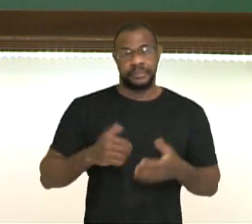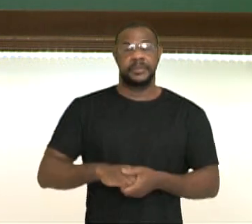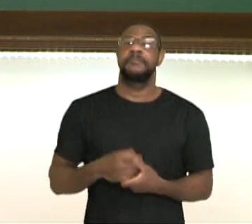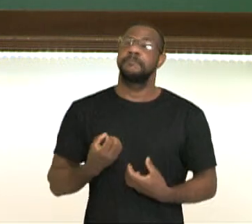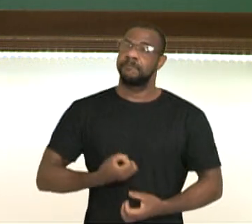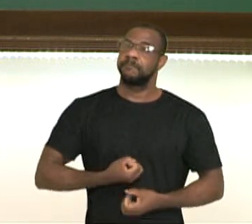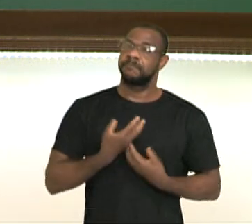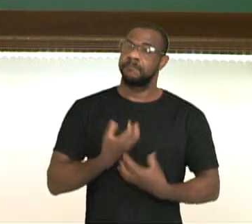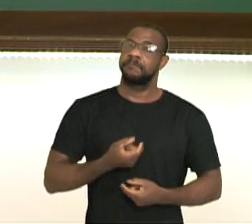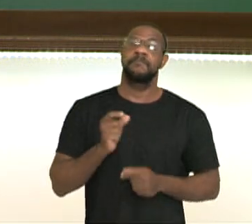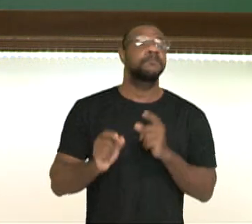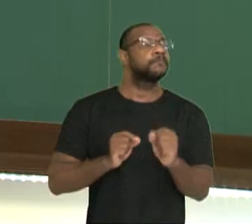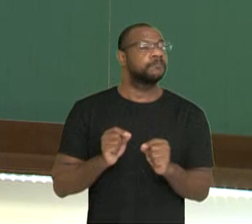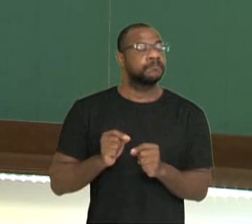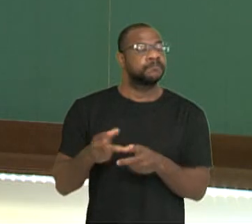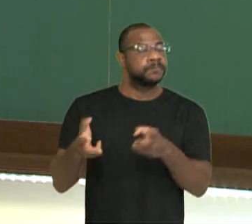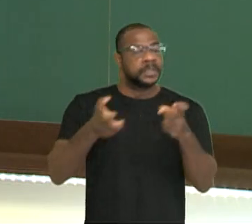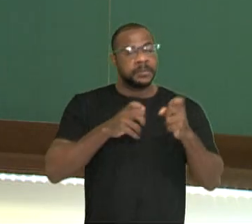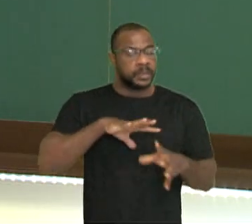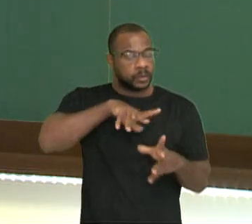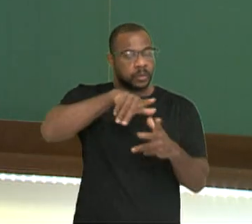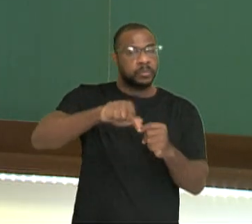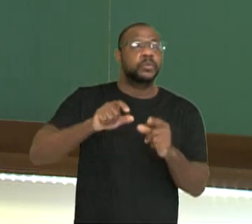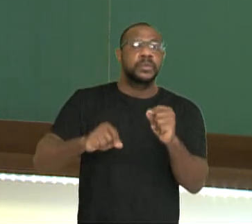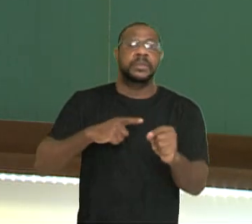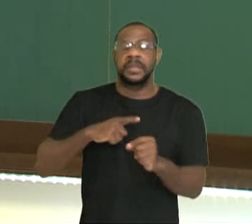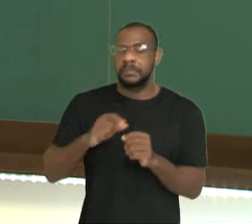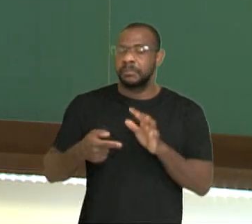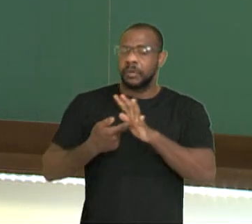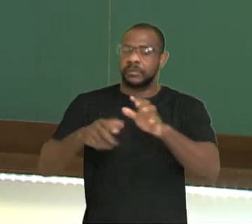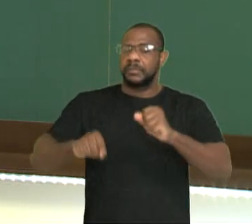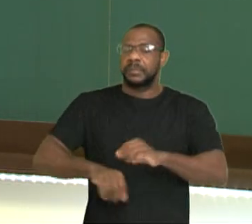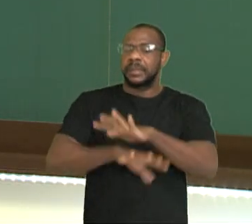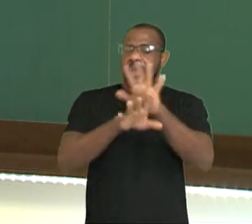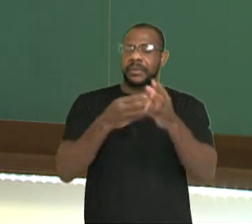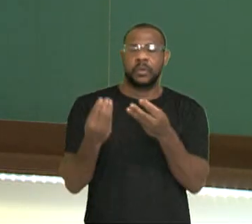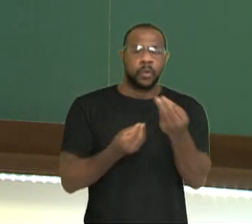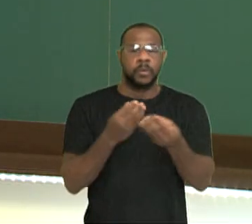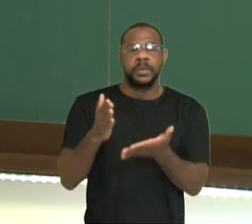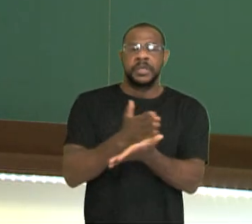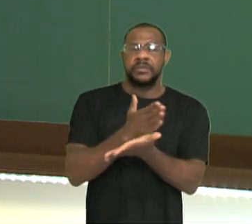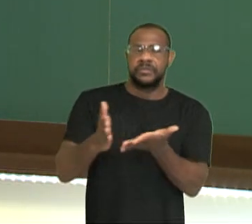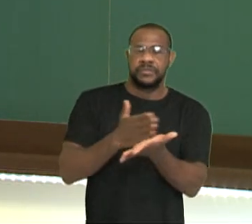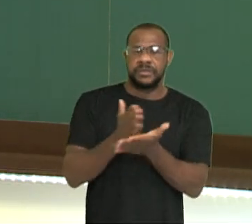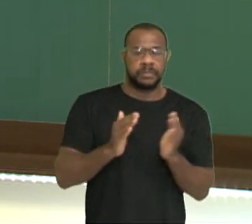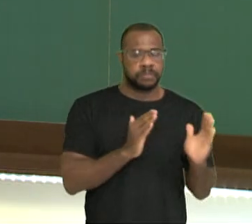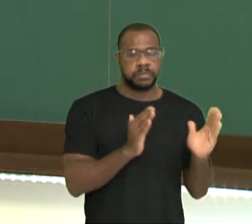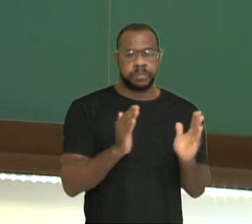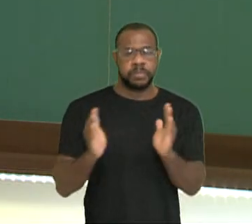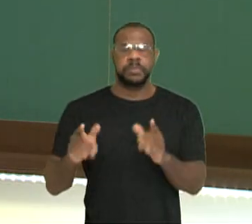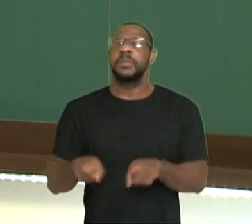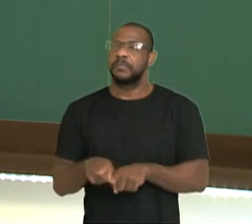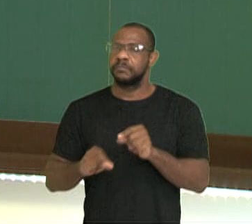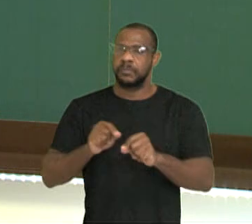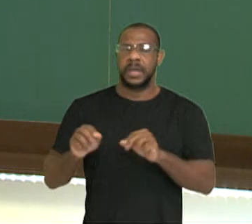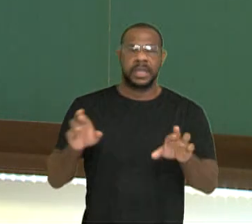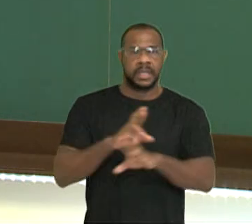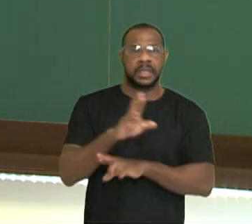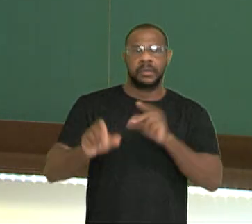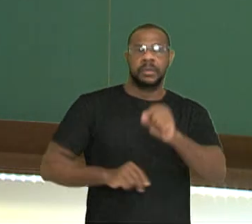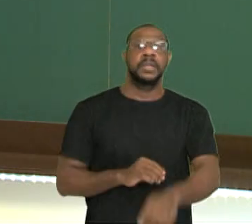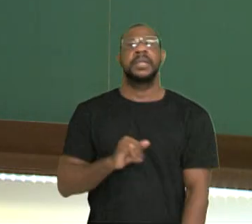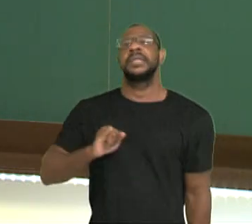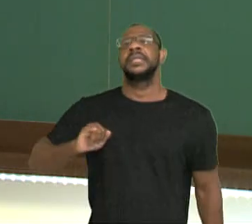perspectiva analisamos o mundo todo e temos uma noção clara de como se divide a situação em relação ao